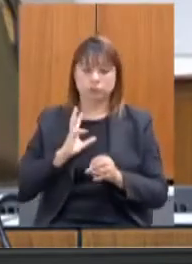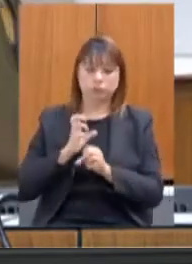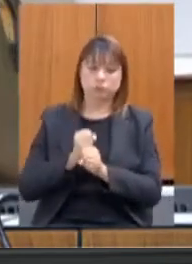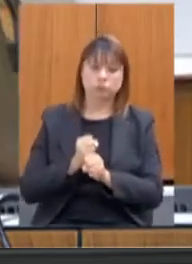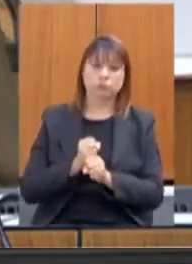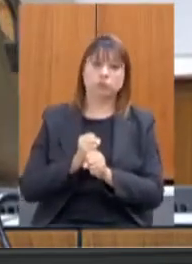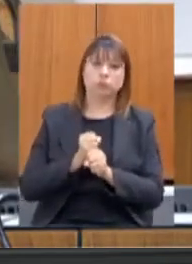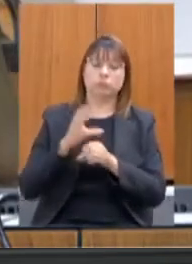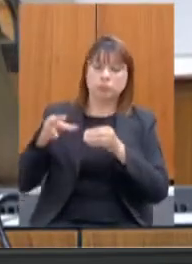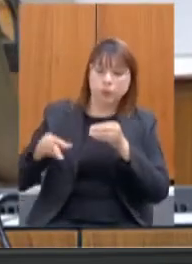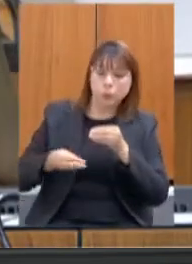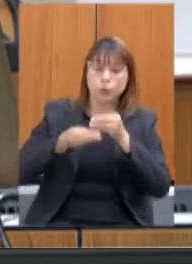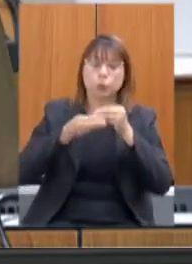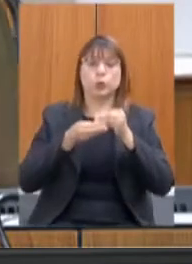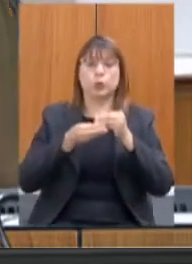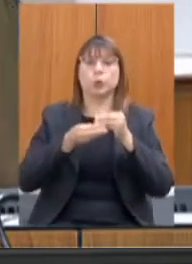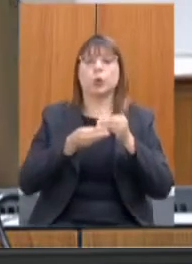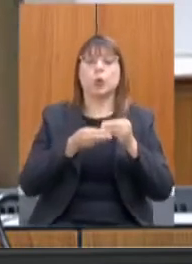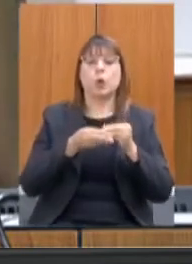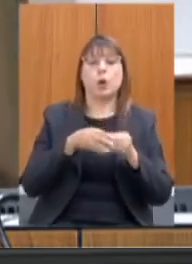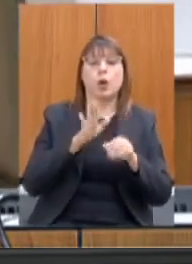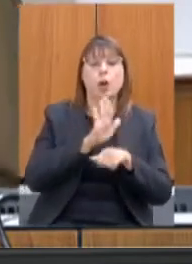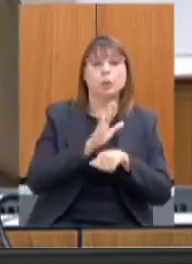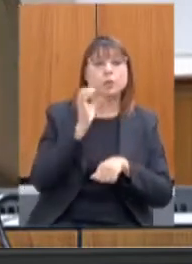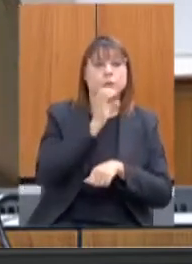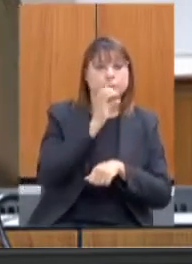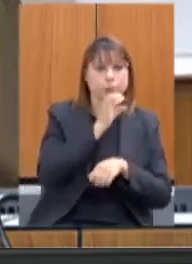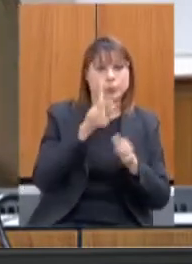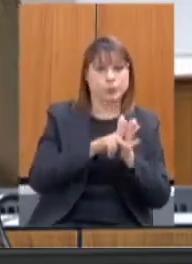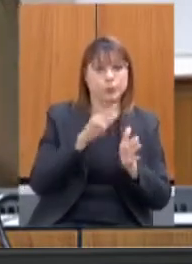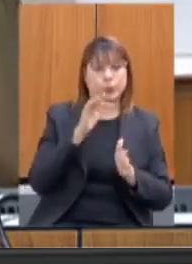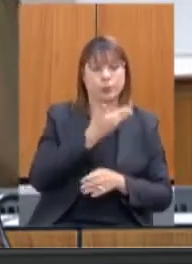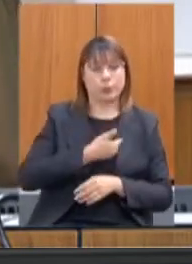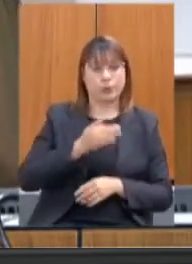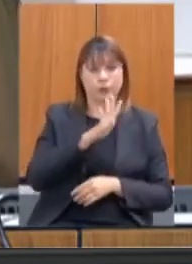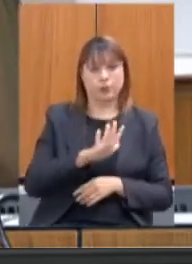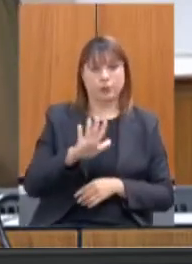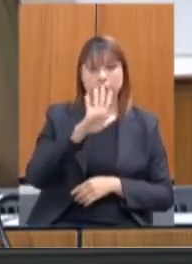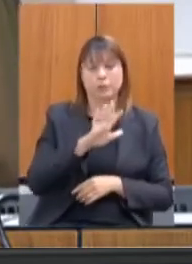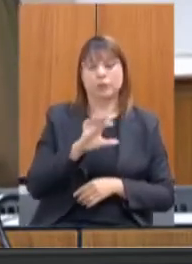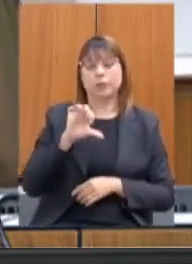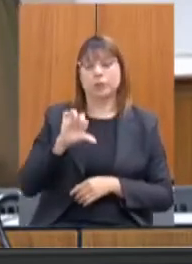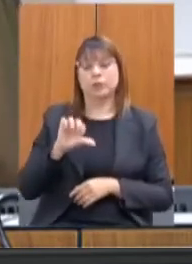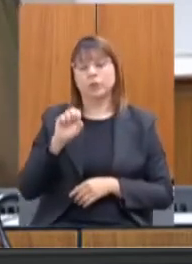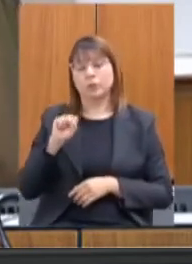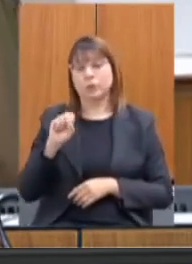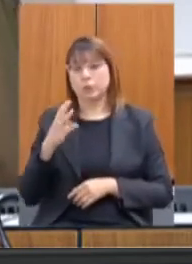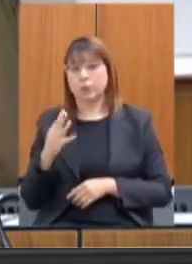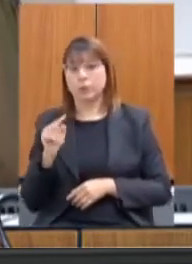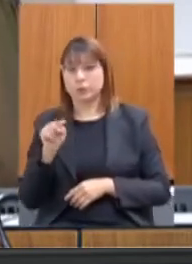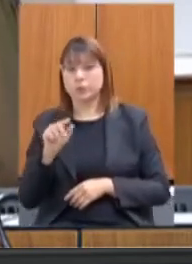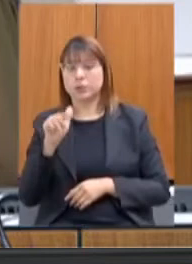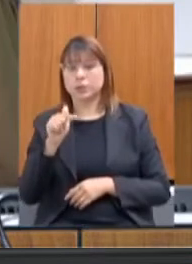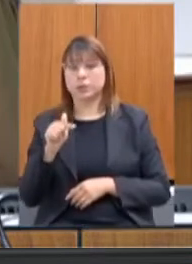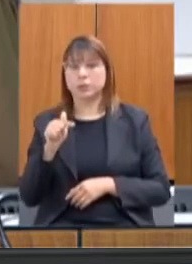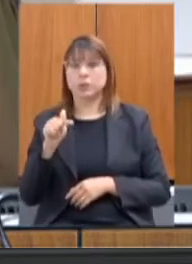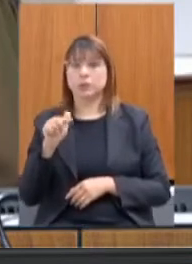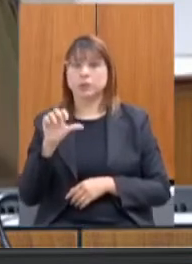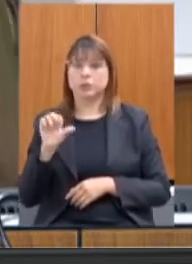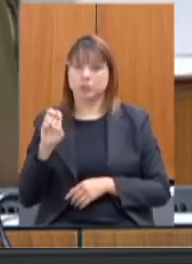auxílio emergencial do governo federal. Ele está sendo atendido às 984.745.000